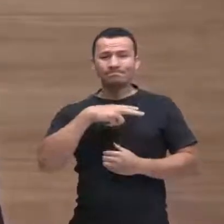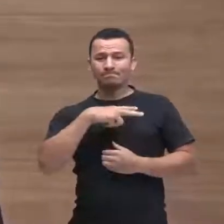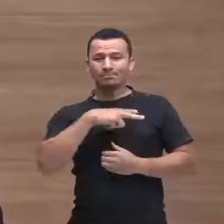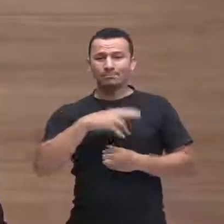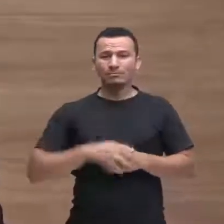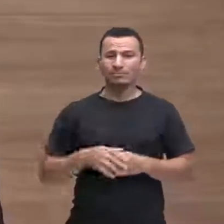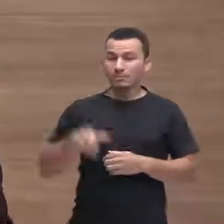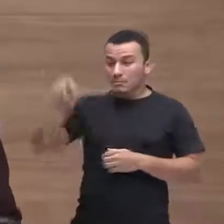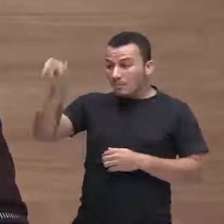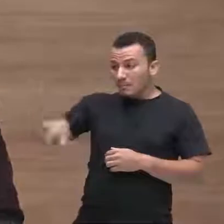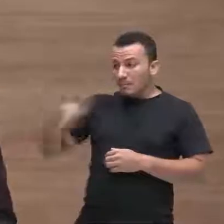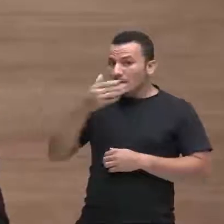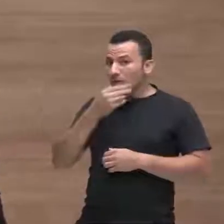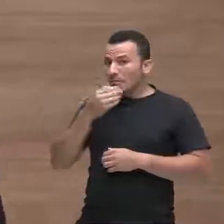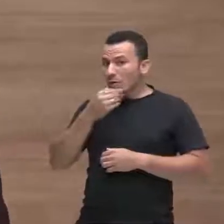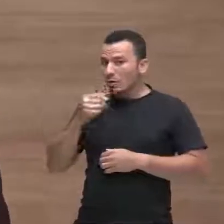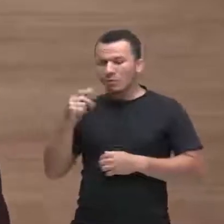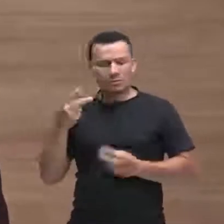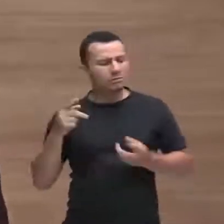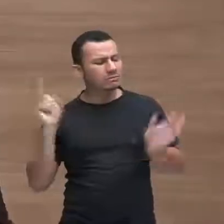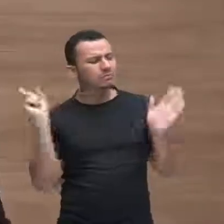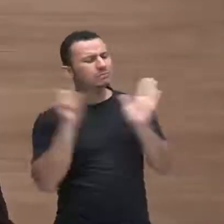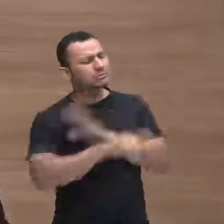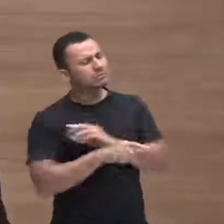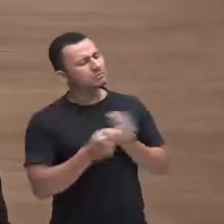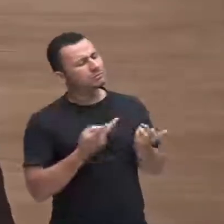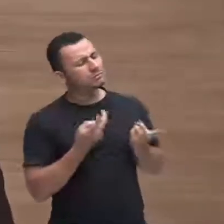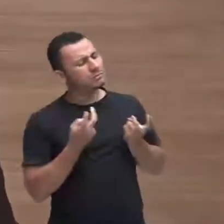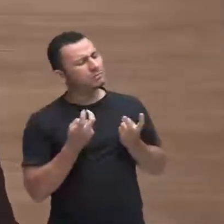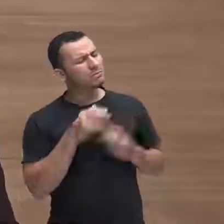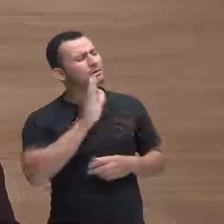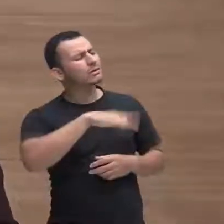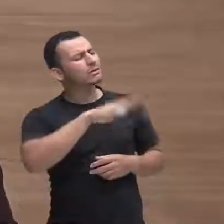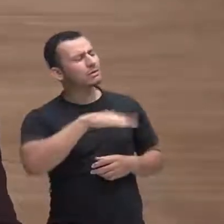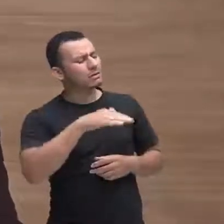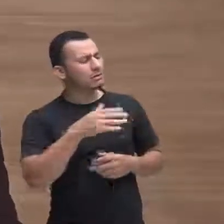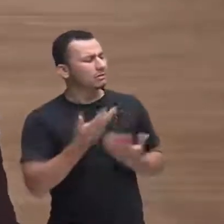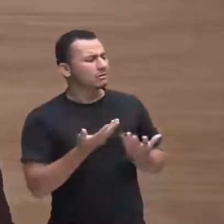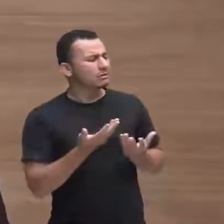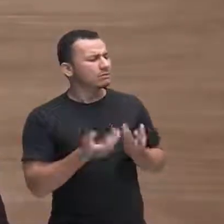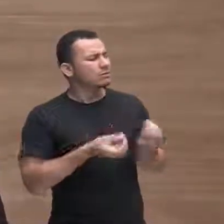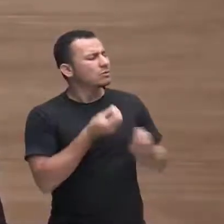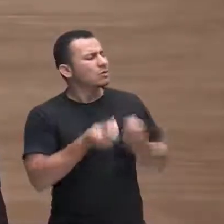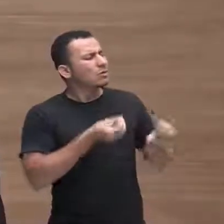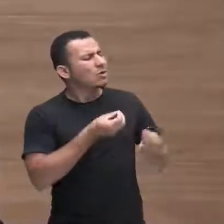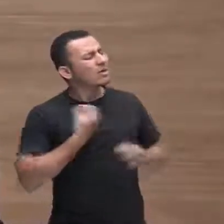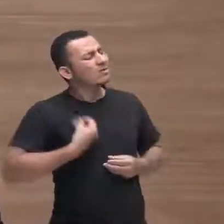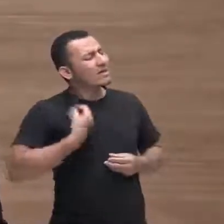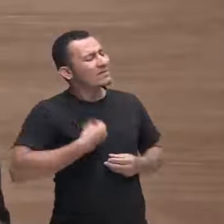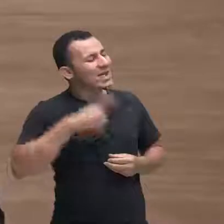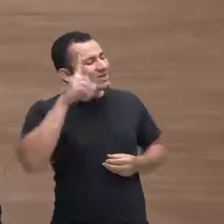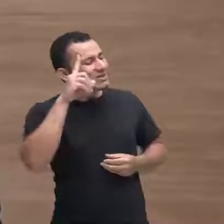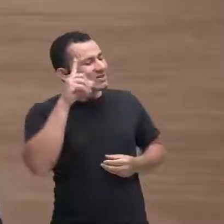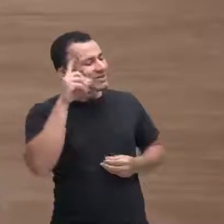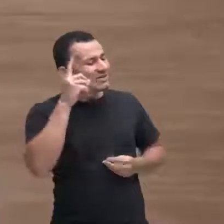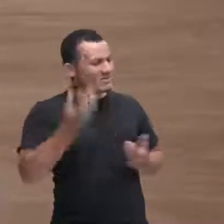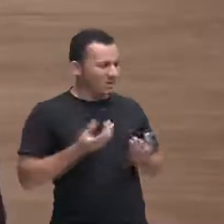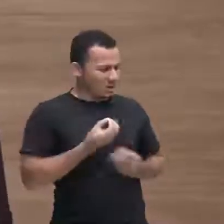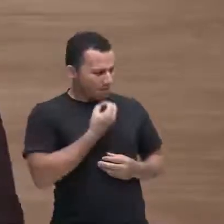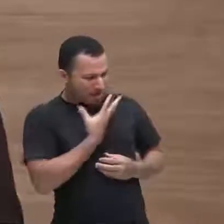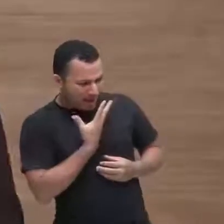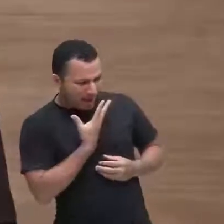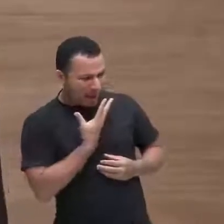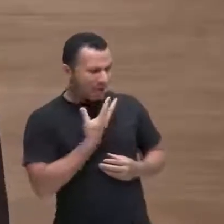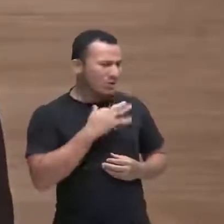começou a perguntar, começou a observar e a perguntar como é que estava, como é que estava o dia a dia dela, como é, o que estava